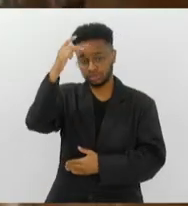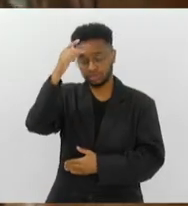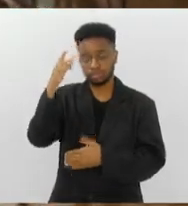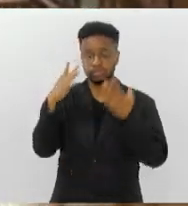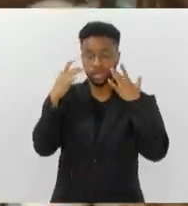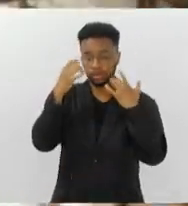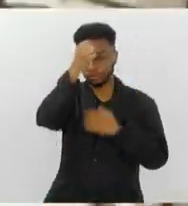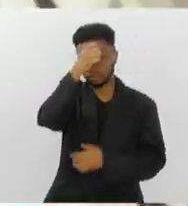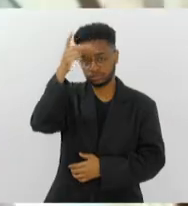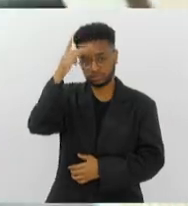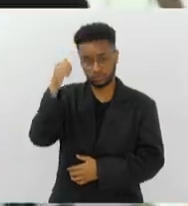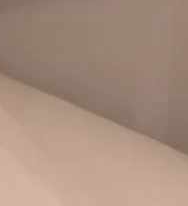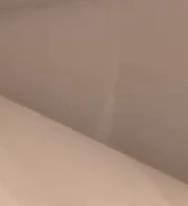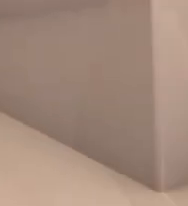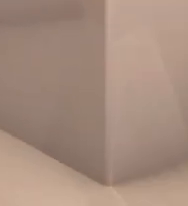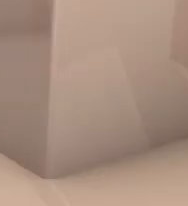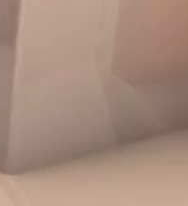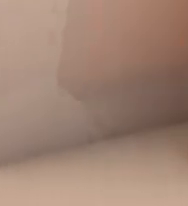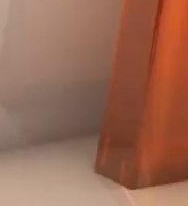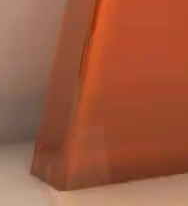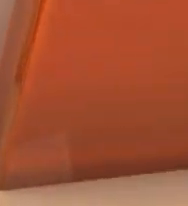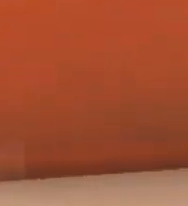O Bom Dia Alerj começa agora.